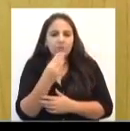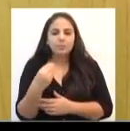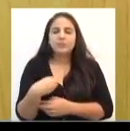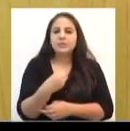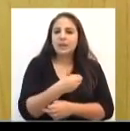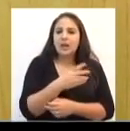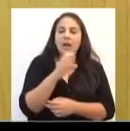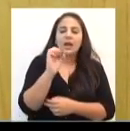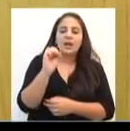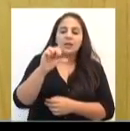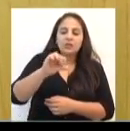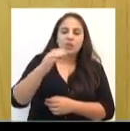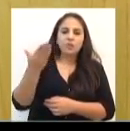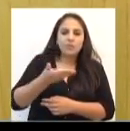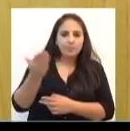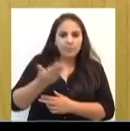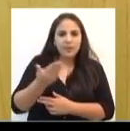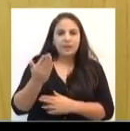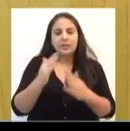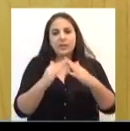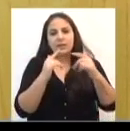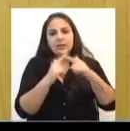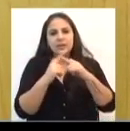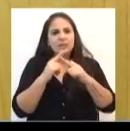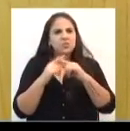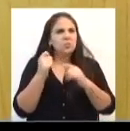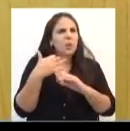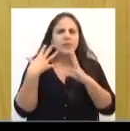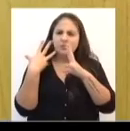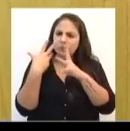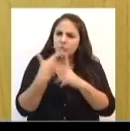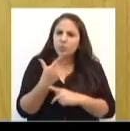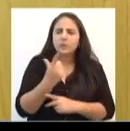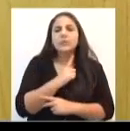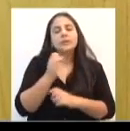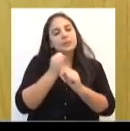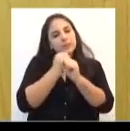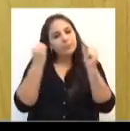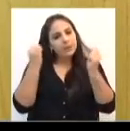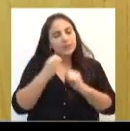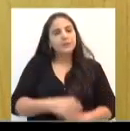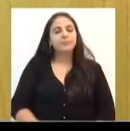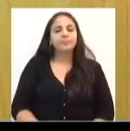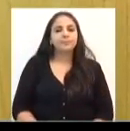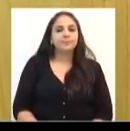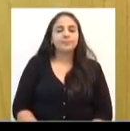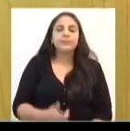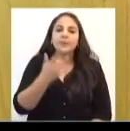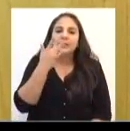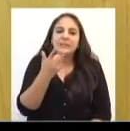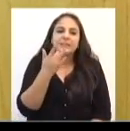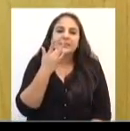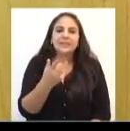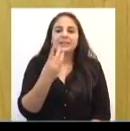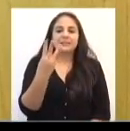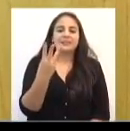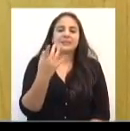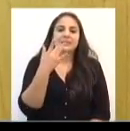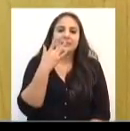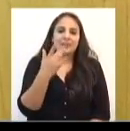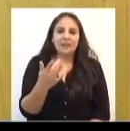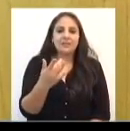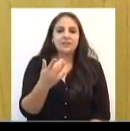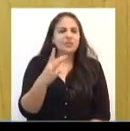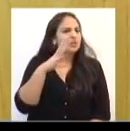às nove e meia na paróquia, a maioria tem em todas as paróquias, da parte da manhã, à tarde, às quinze horas,